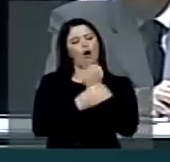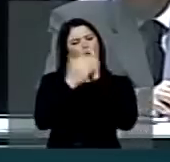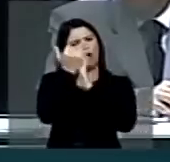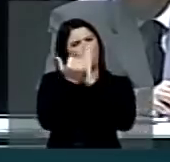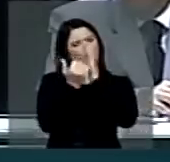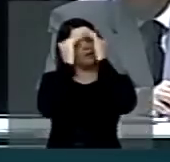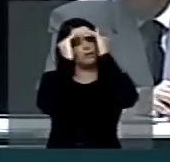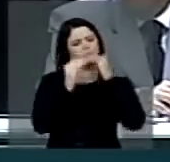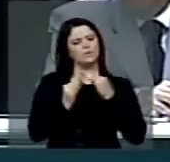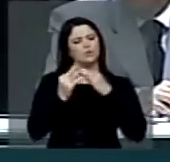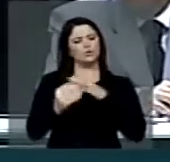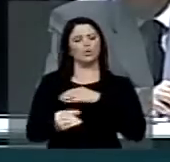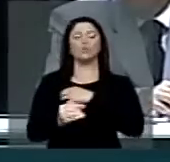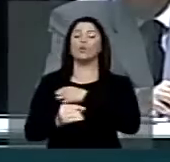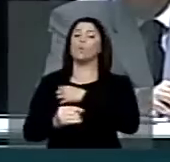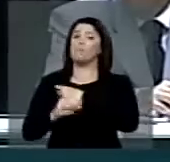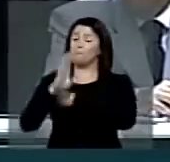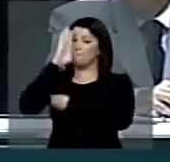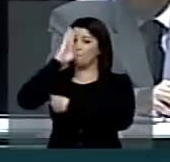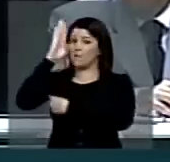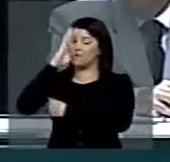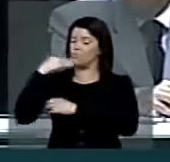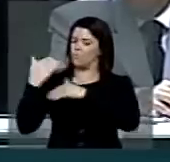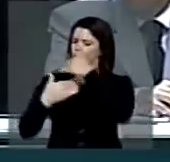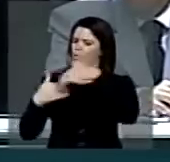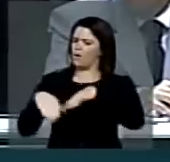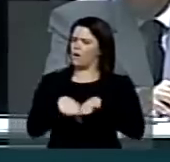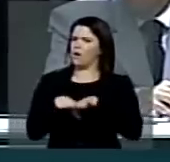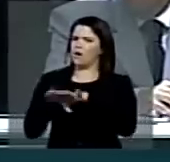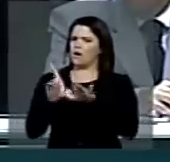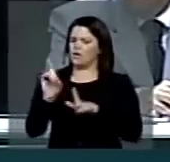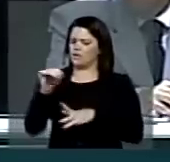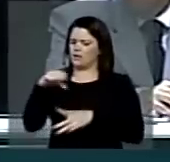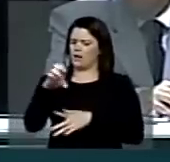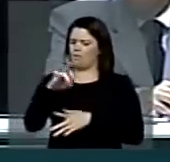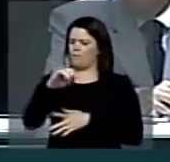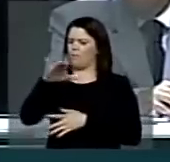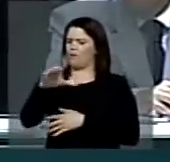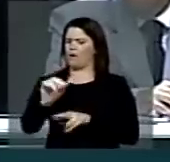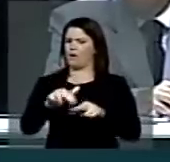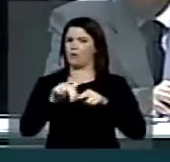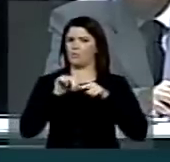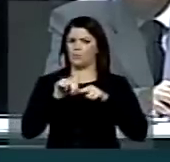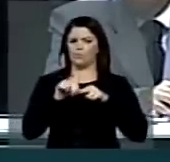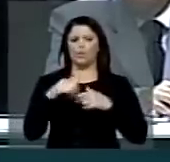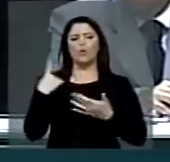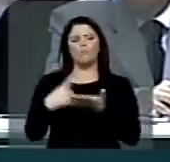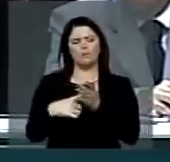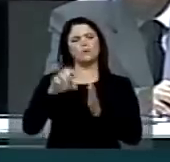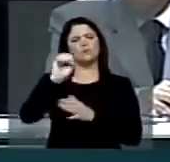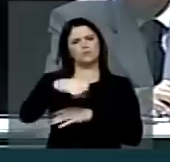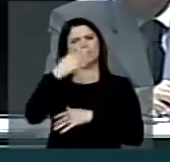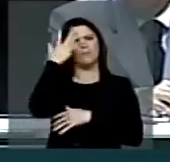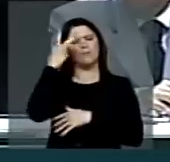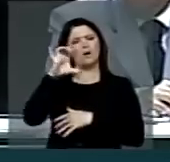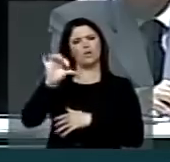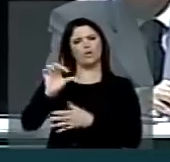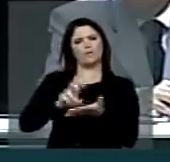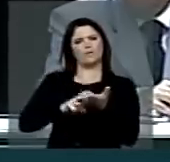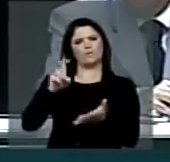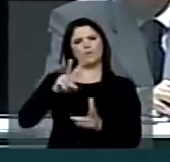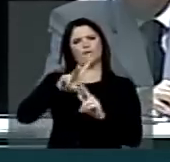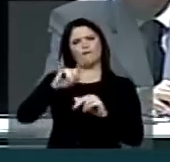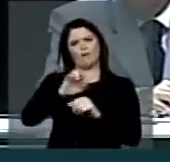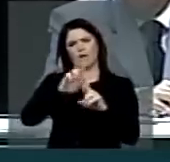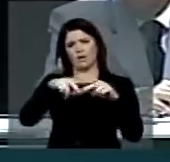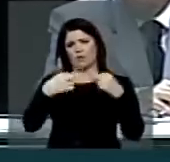pelo respeito e, sobretudo, pelo processo democrático. Então, assim sendo, marquei, sim, amanhã às nove horas, uma